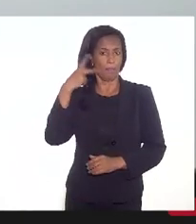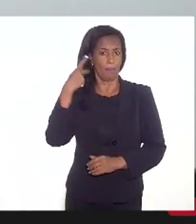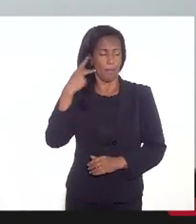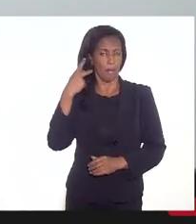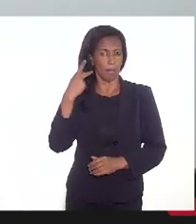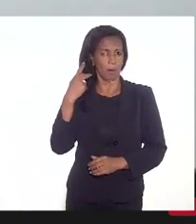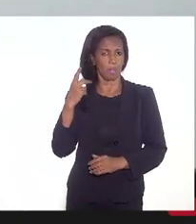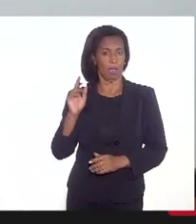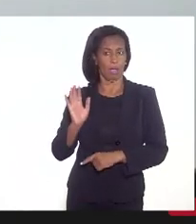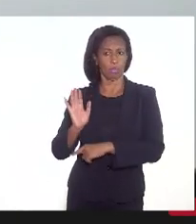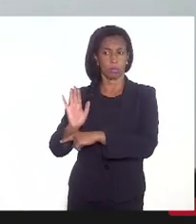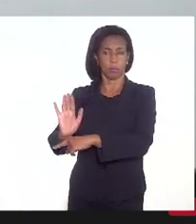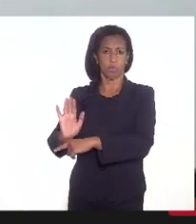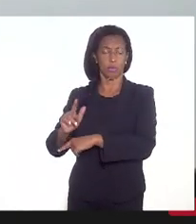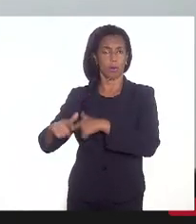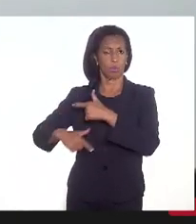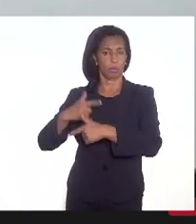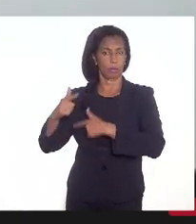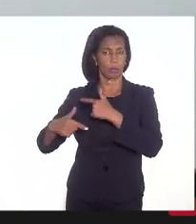serviço público,